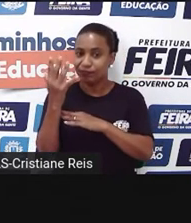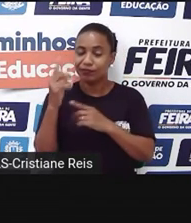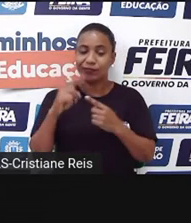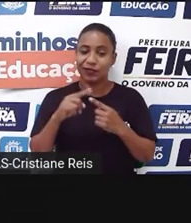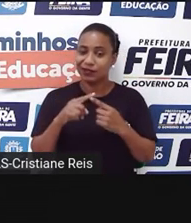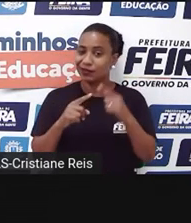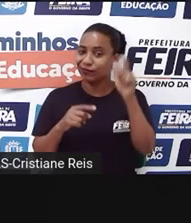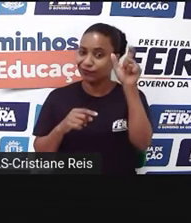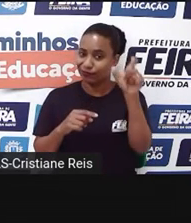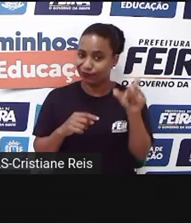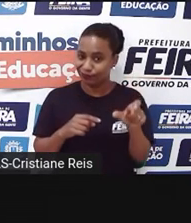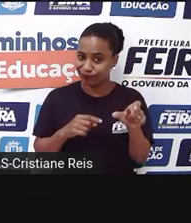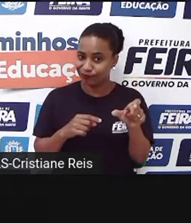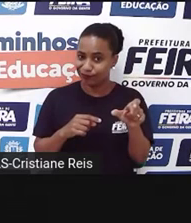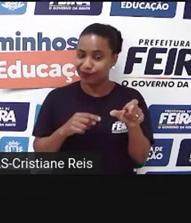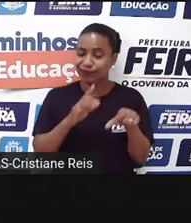vítima,